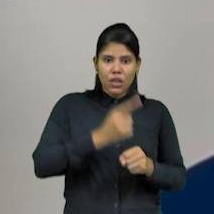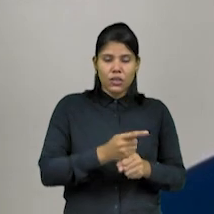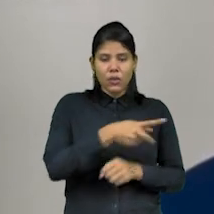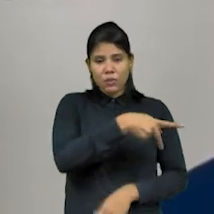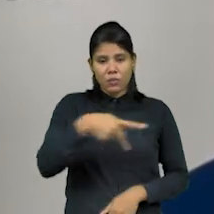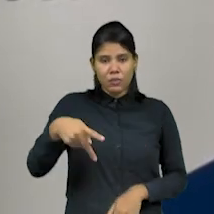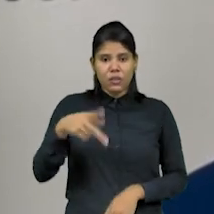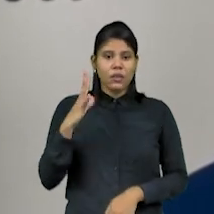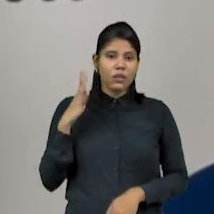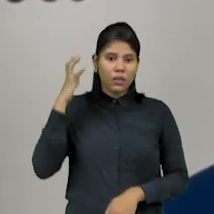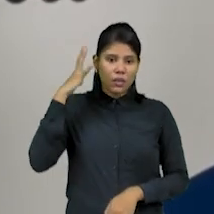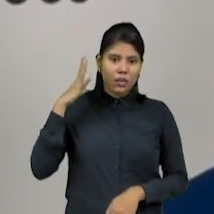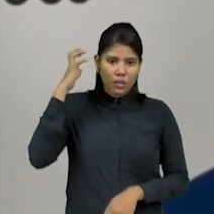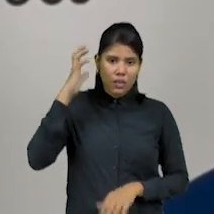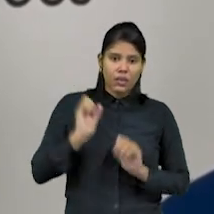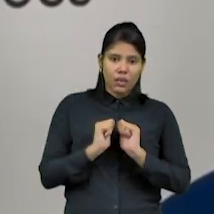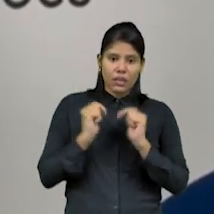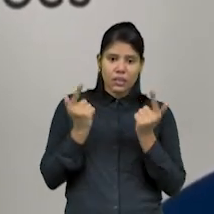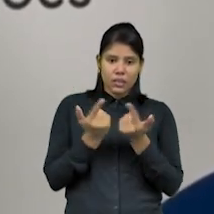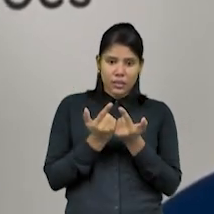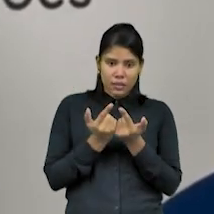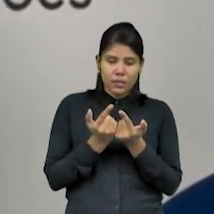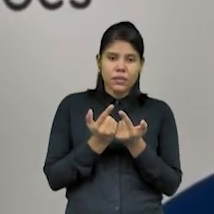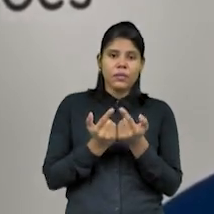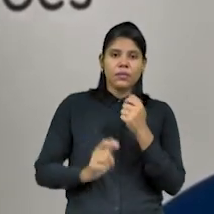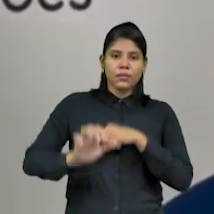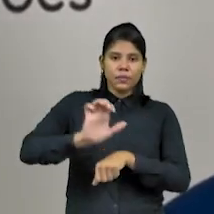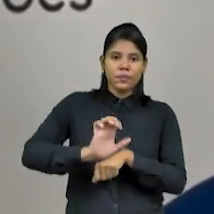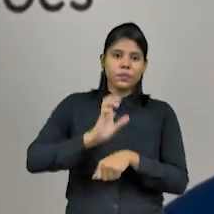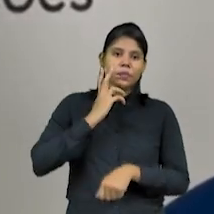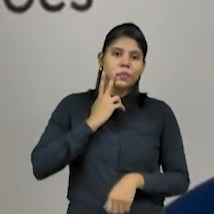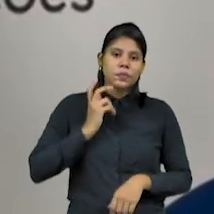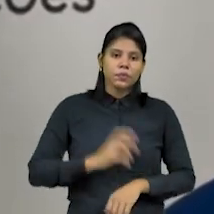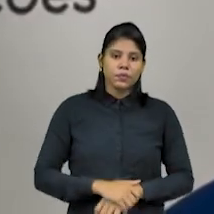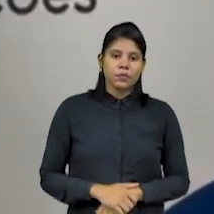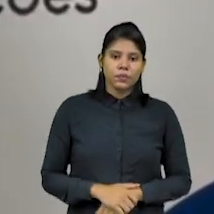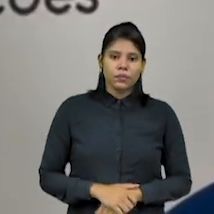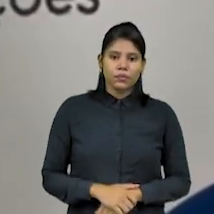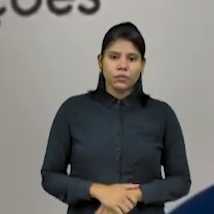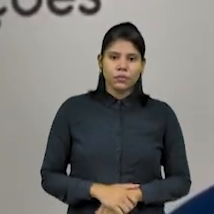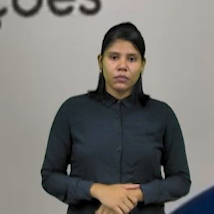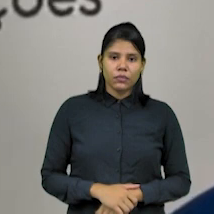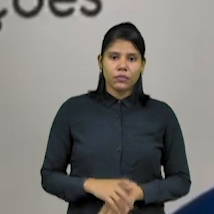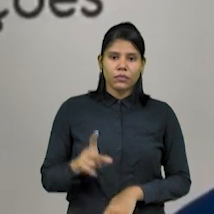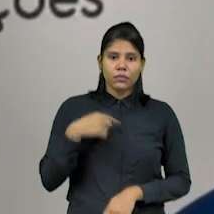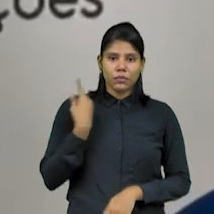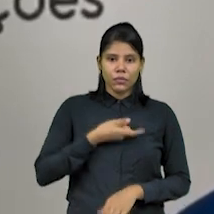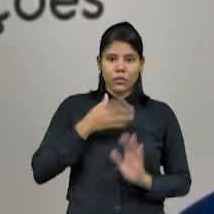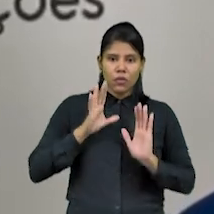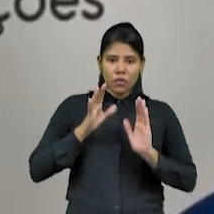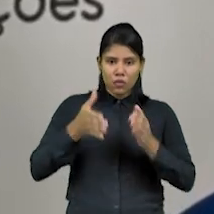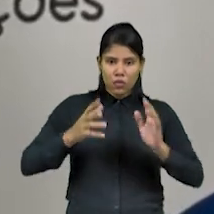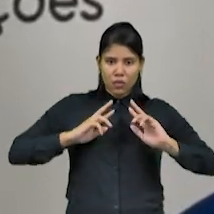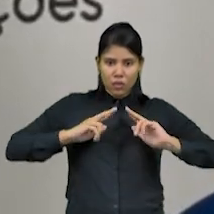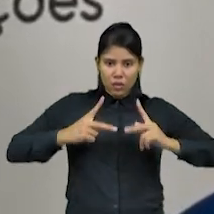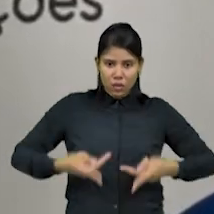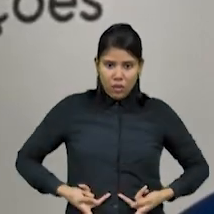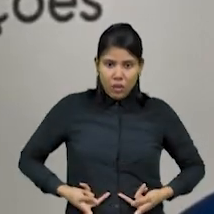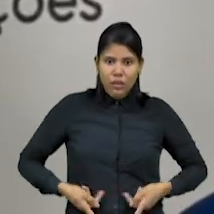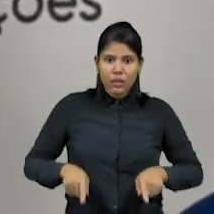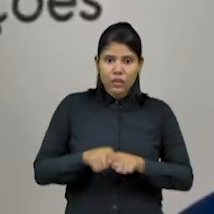Legislativa do Estado do Ceará. Uma gestão pautada na urbanização, no olhar para o coletivo,